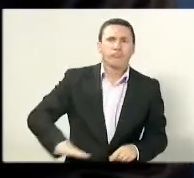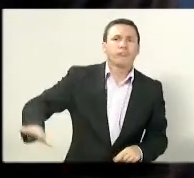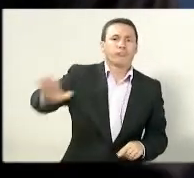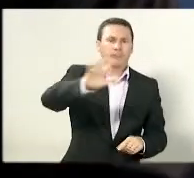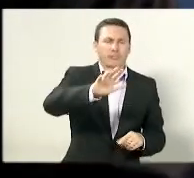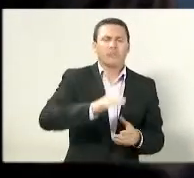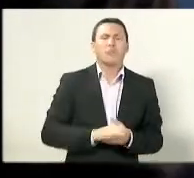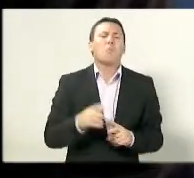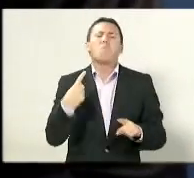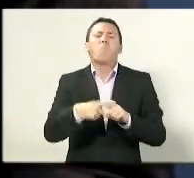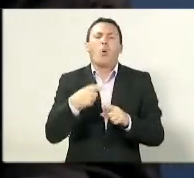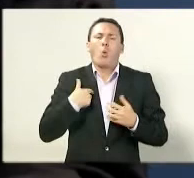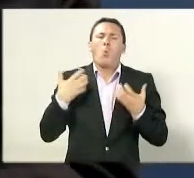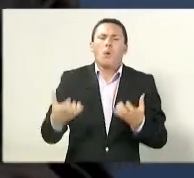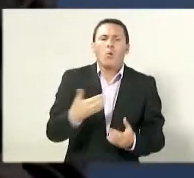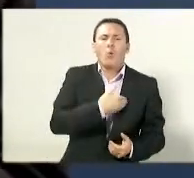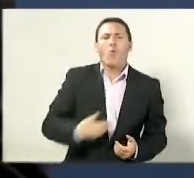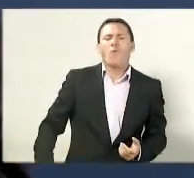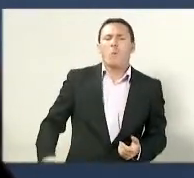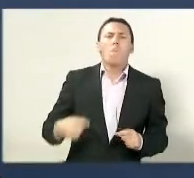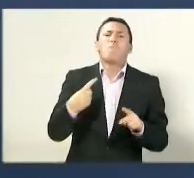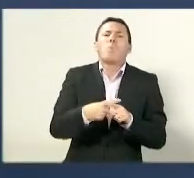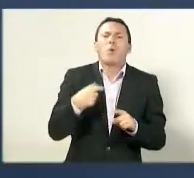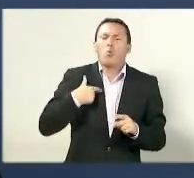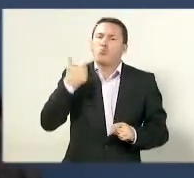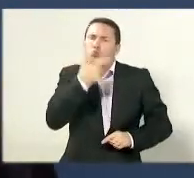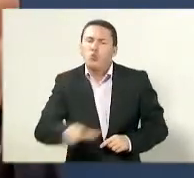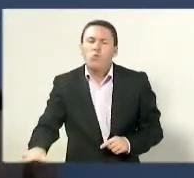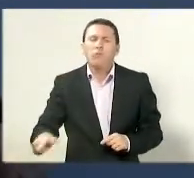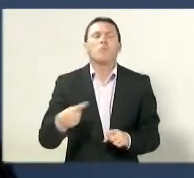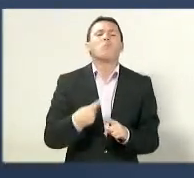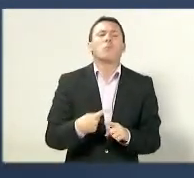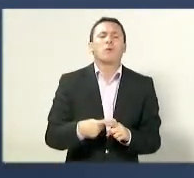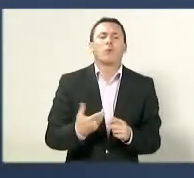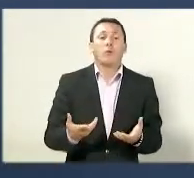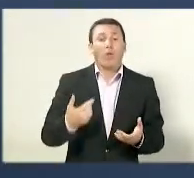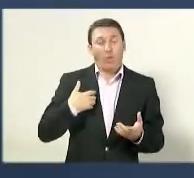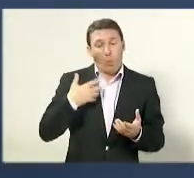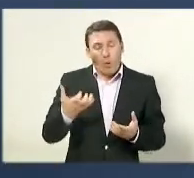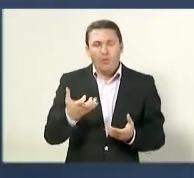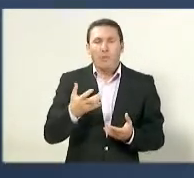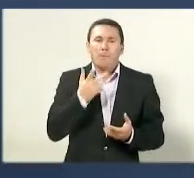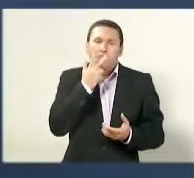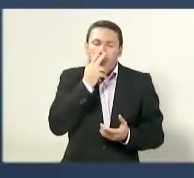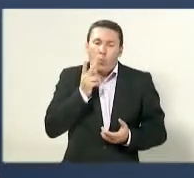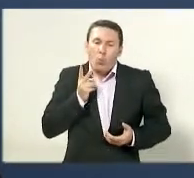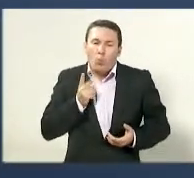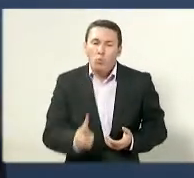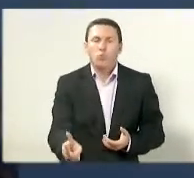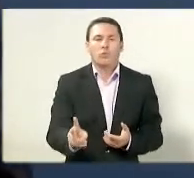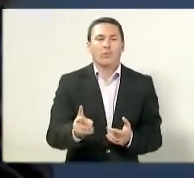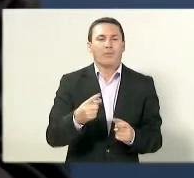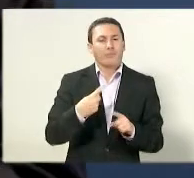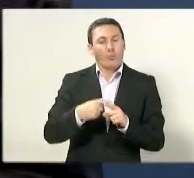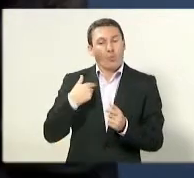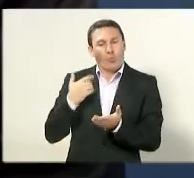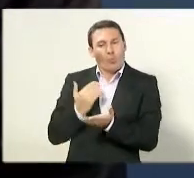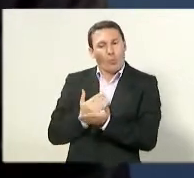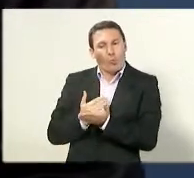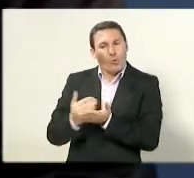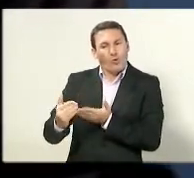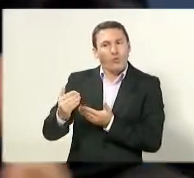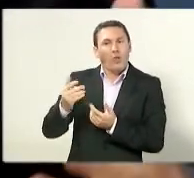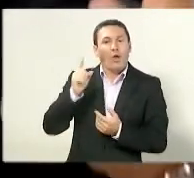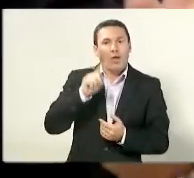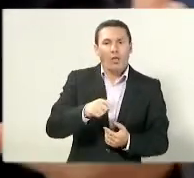consolidar o modelo de gestão que começamos a implantar desde 2011. Um modelo de gestão